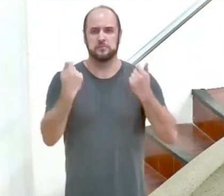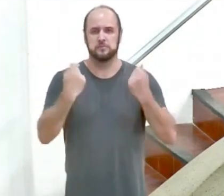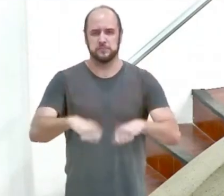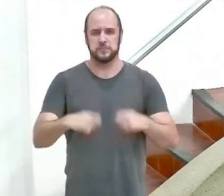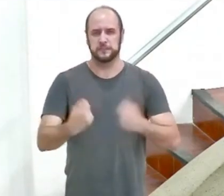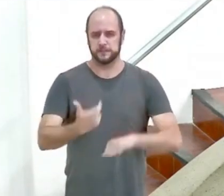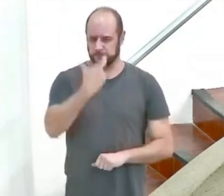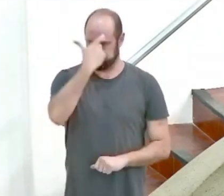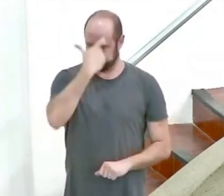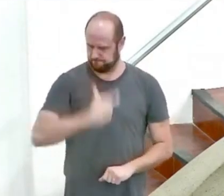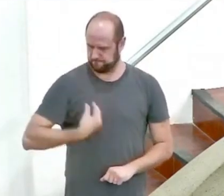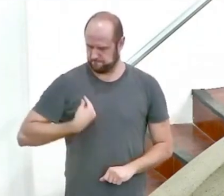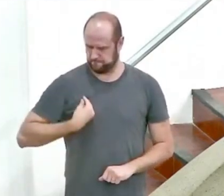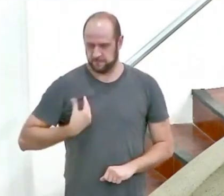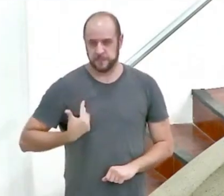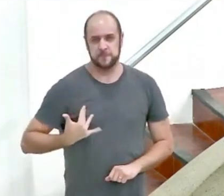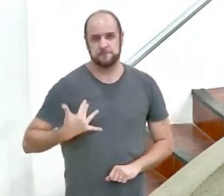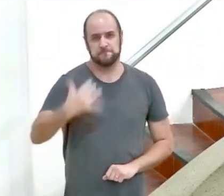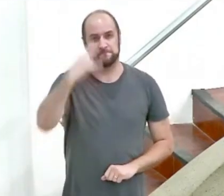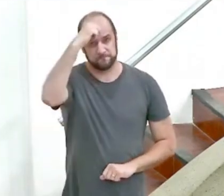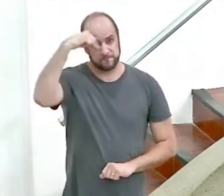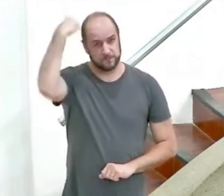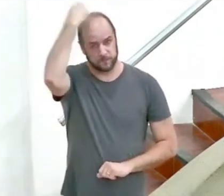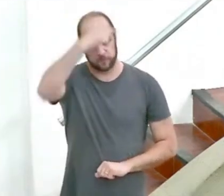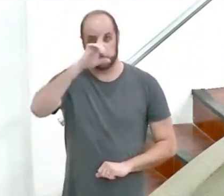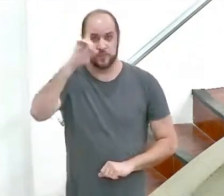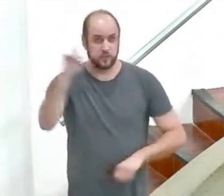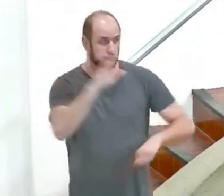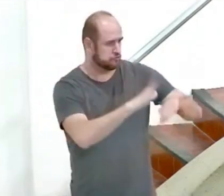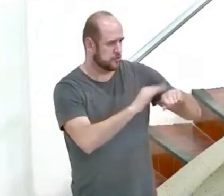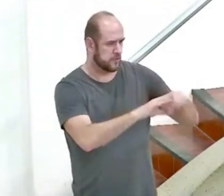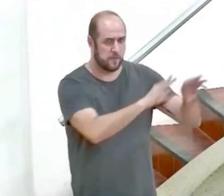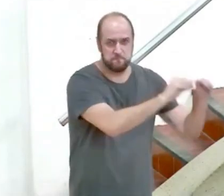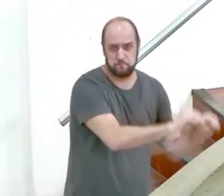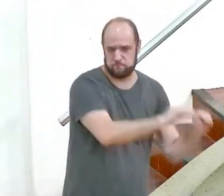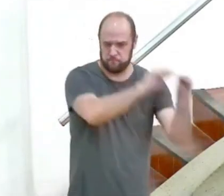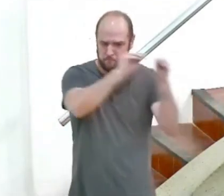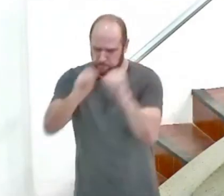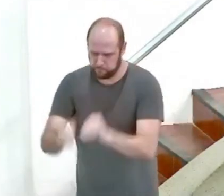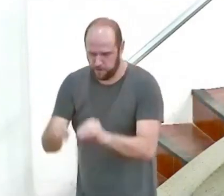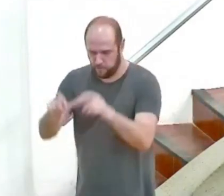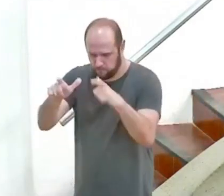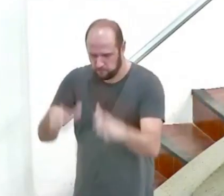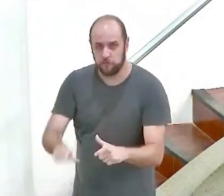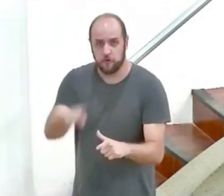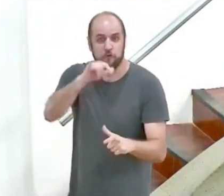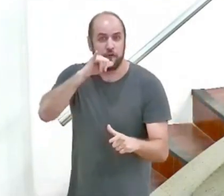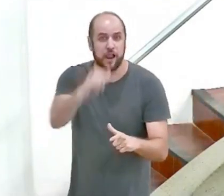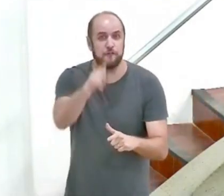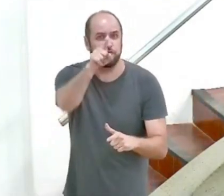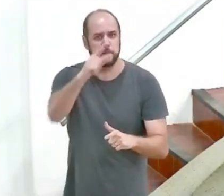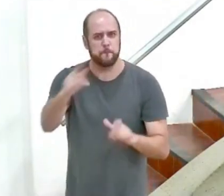em santidade o Deus que chamou você das trevas para a luz também declarou você é meu